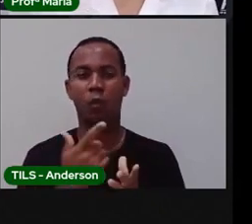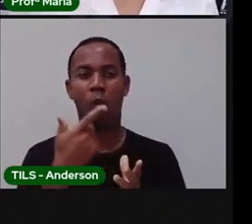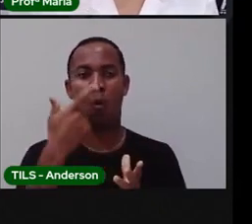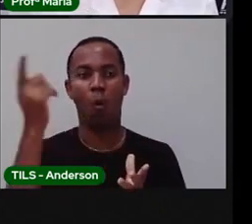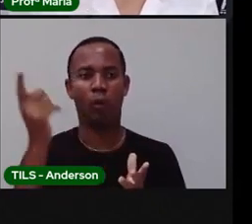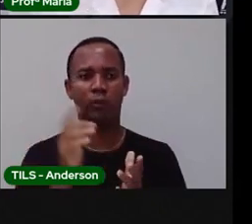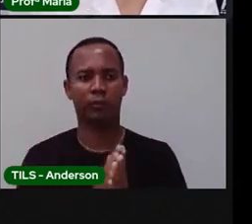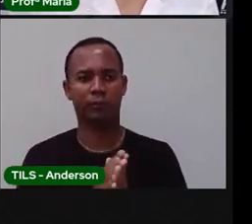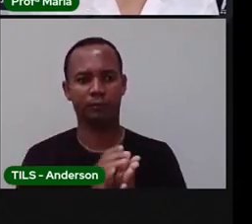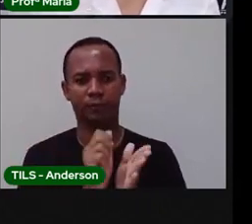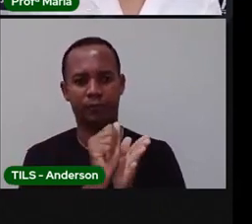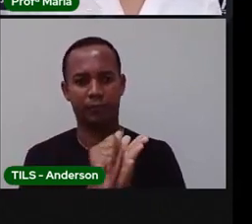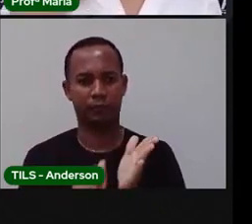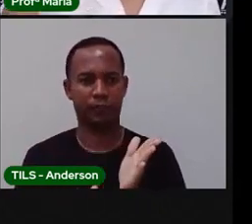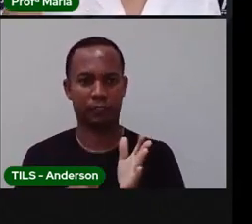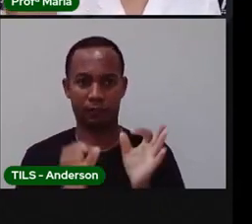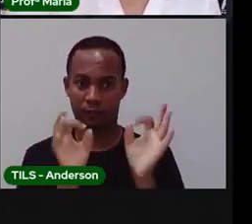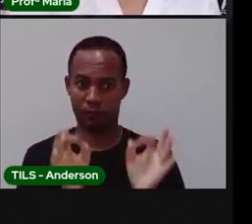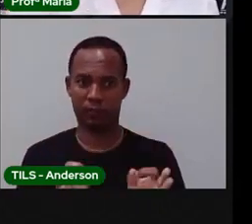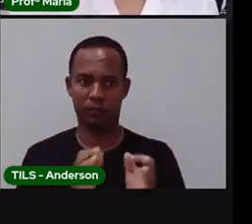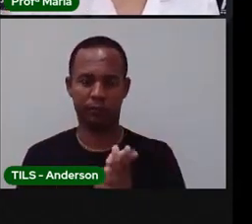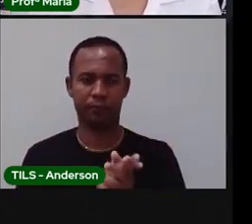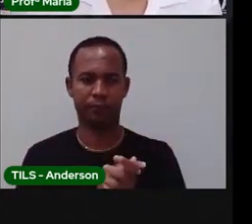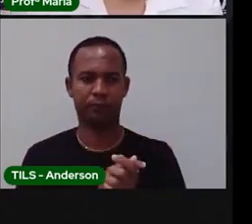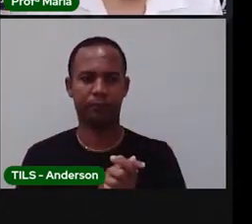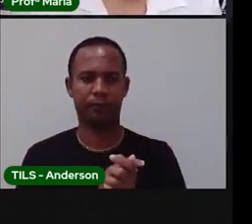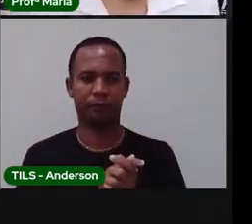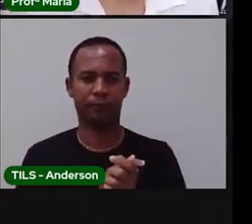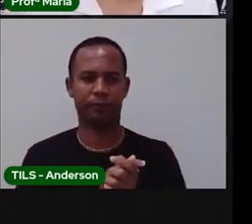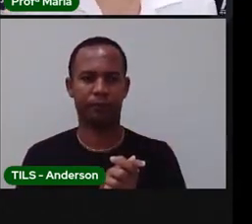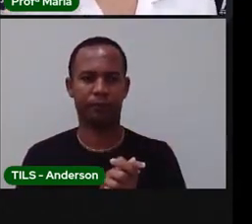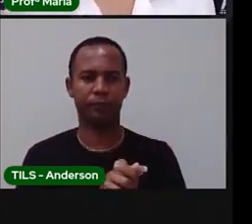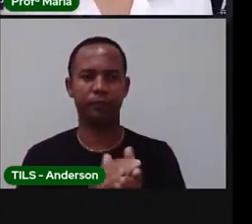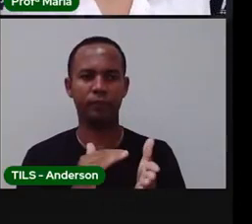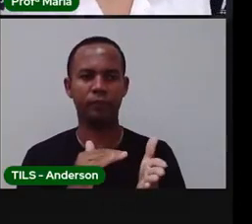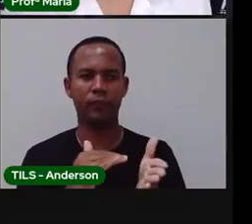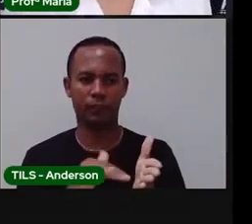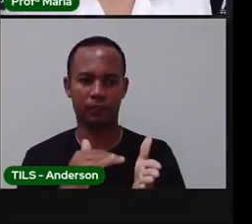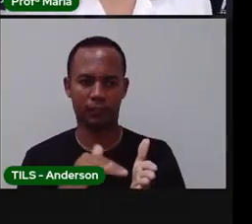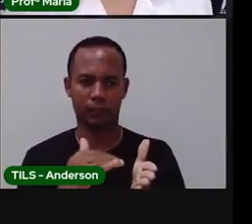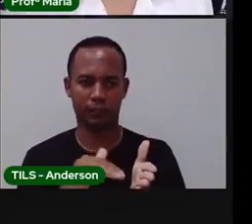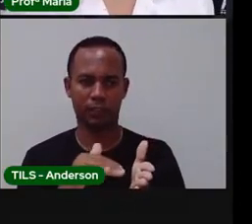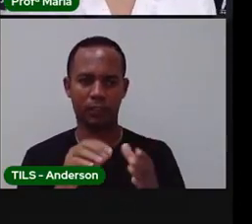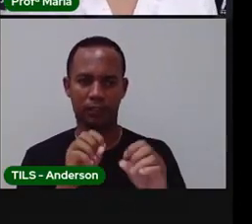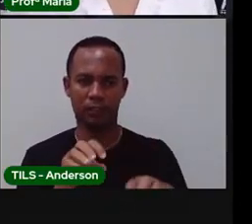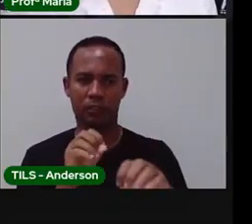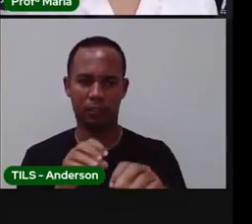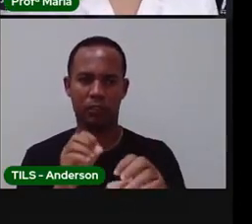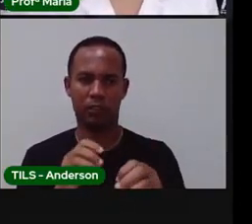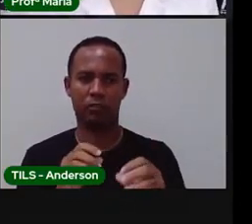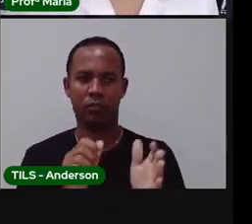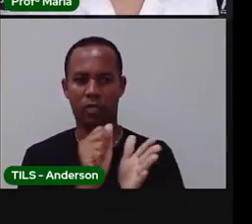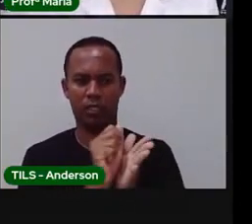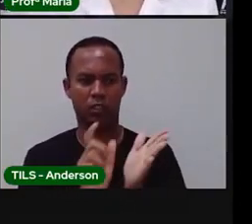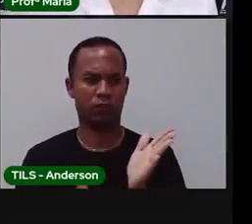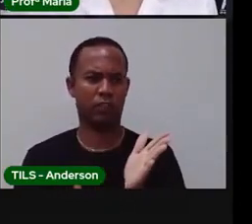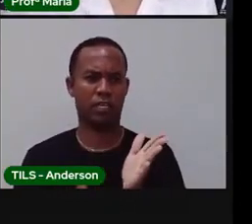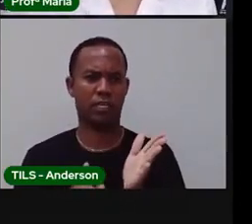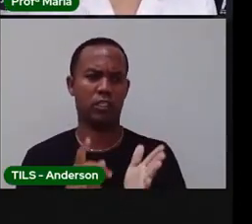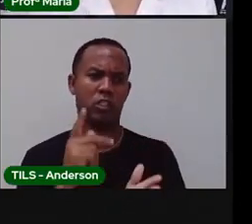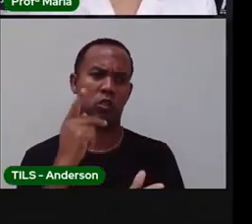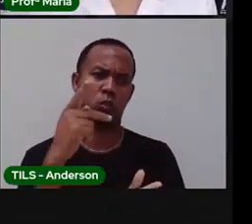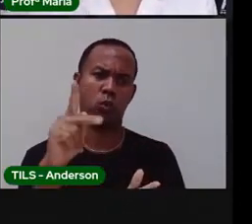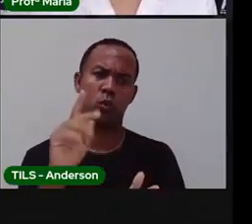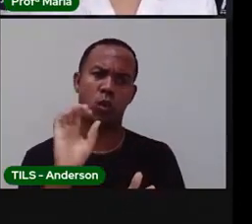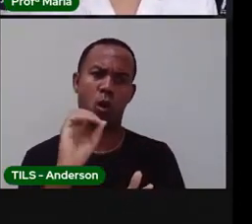atividade aí para vocês, certo? Lembrando que isso é uma sugestão de atividade da Secretaria de Educação, Feira de Santana, e que ela não é de